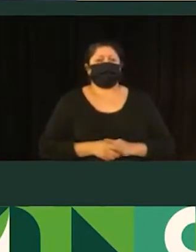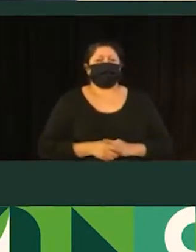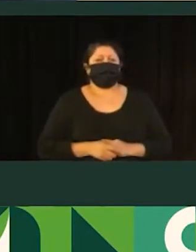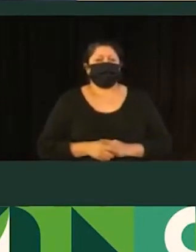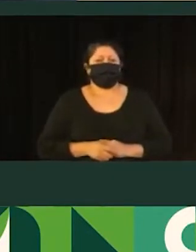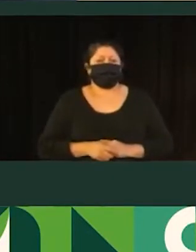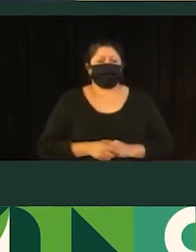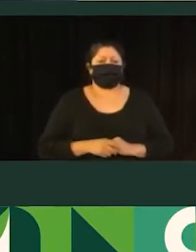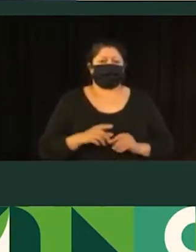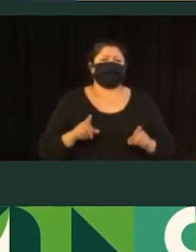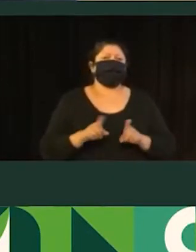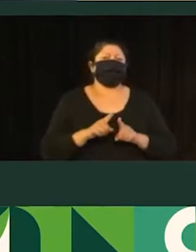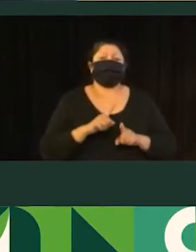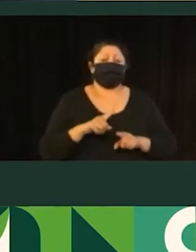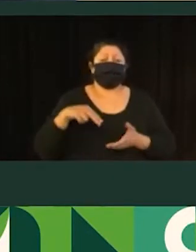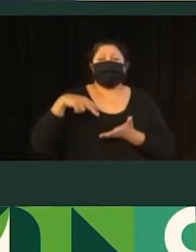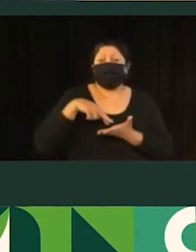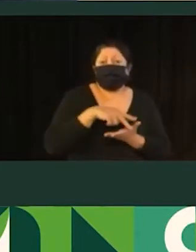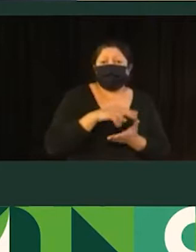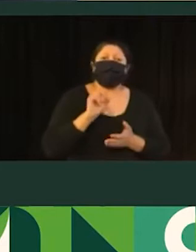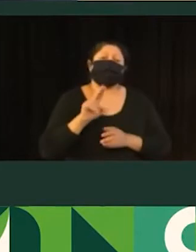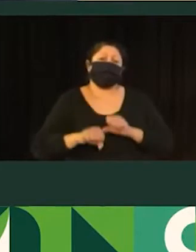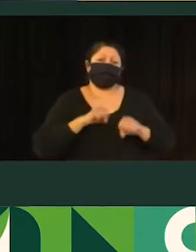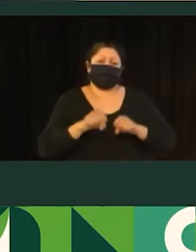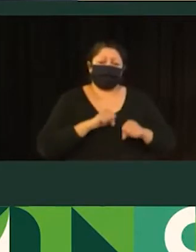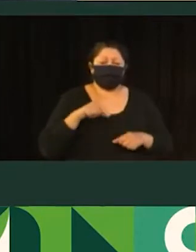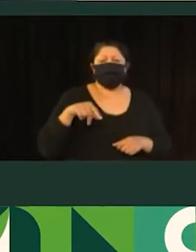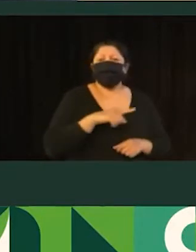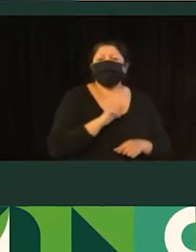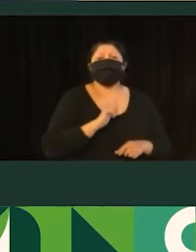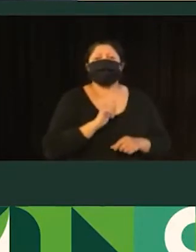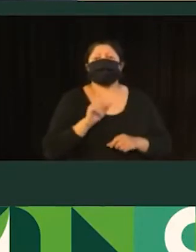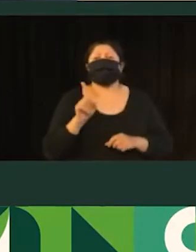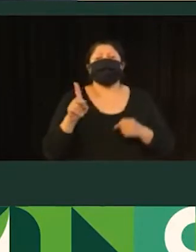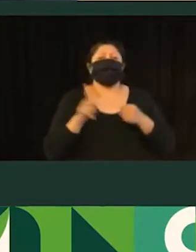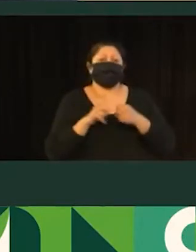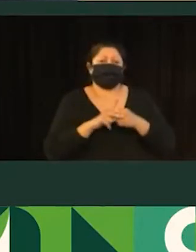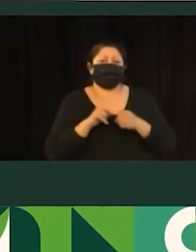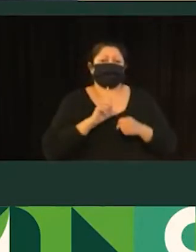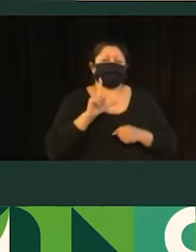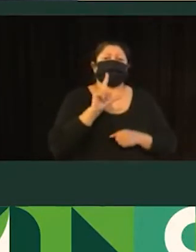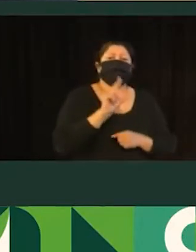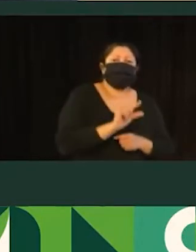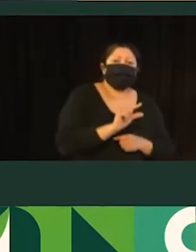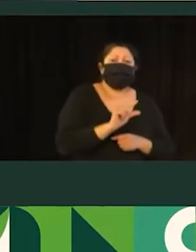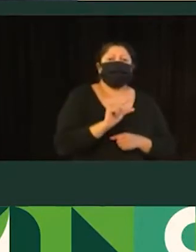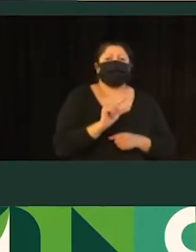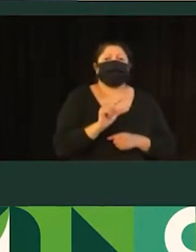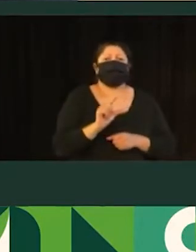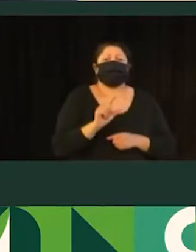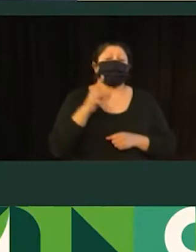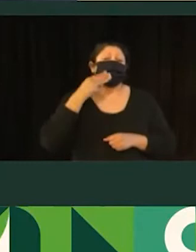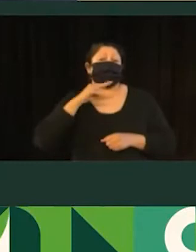pé e por bicicleta, também, então, uma grande diferença. Então, ali, a região do shopping gerando poucas viagens ativas, a região do fundo da